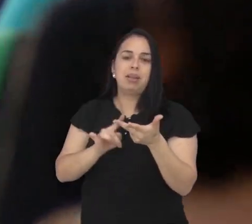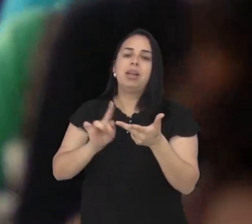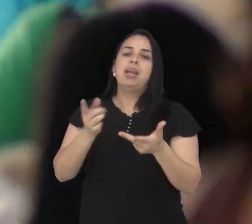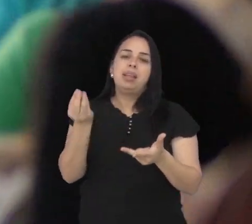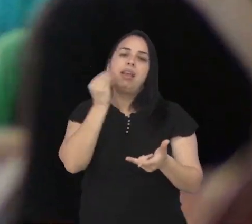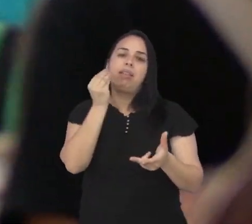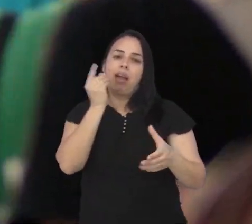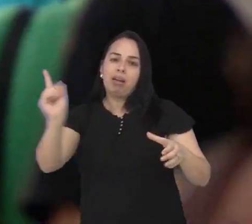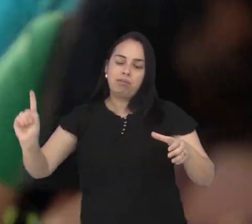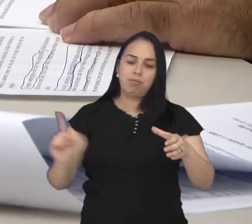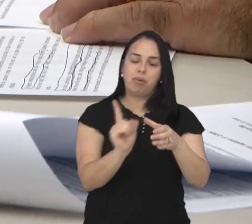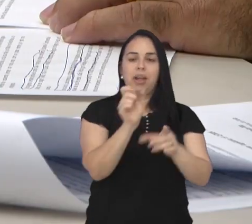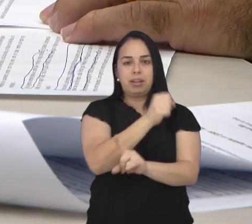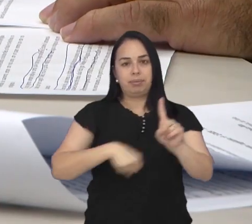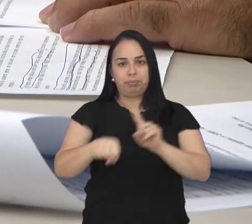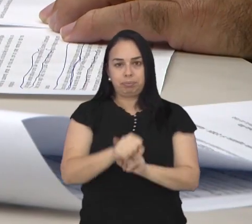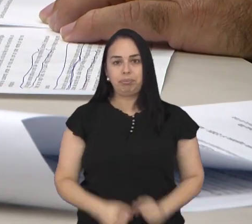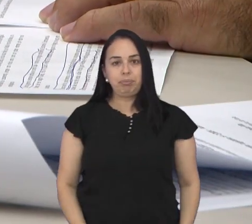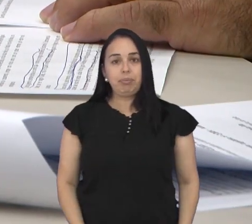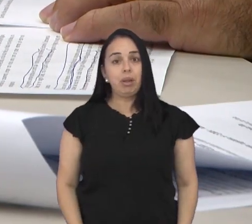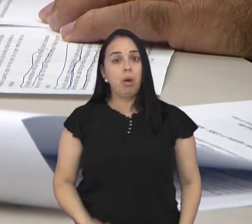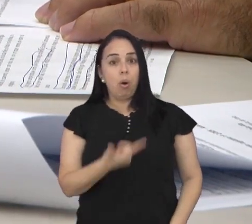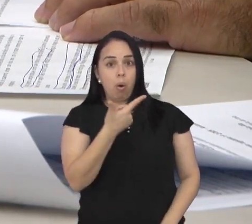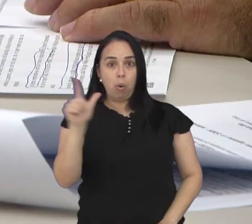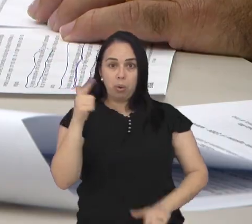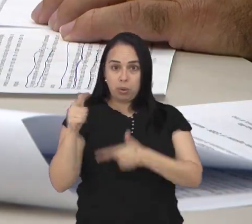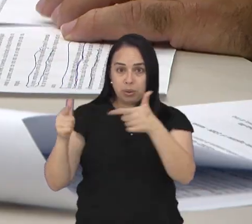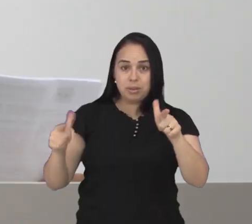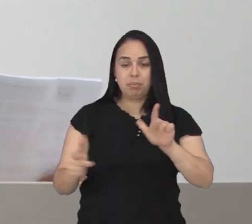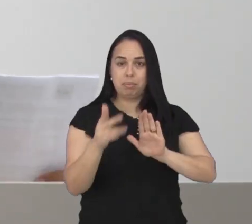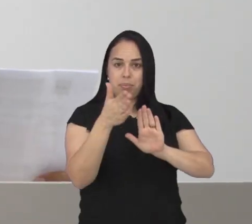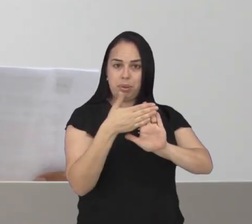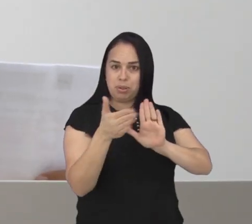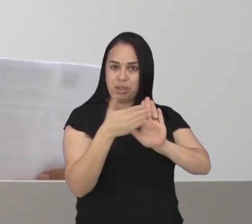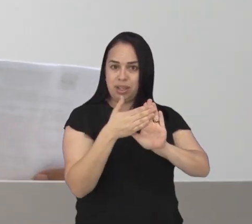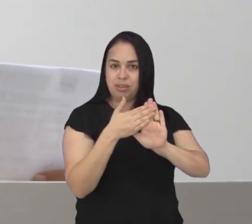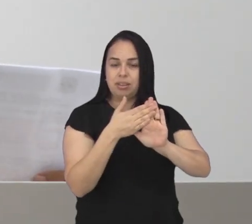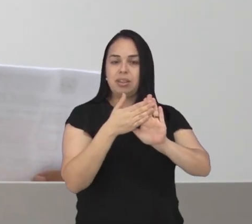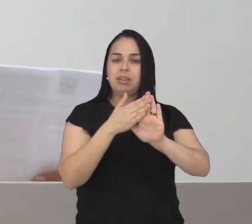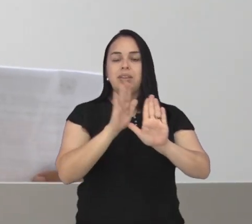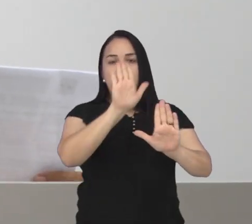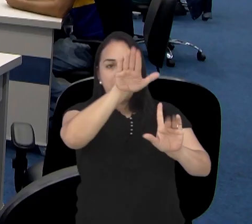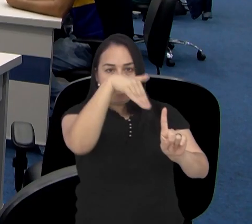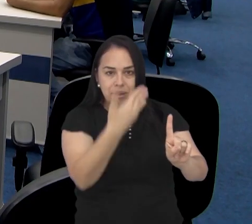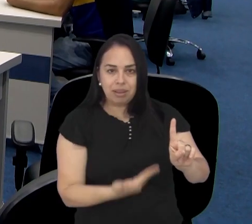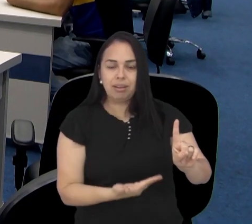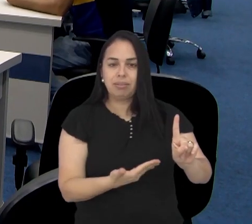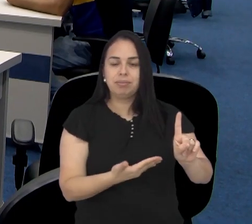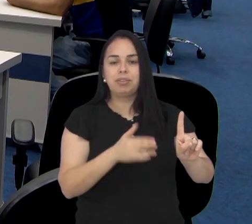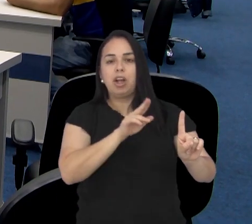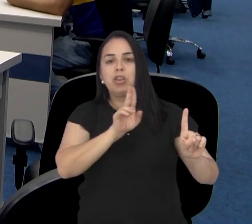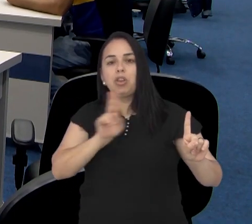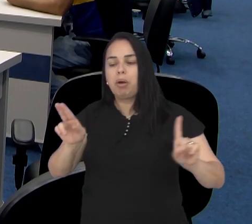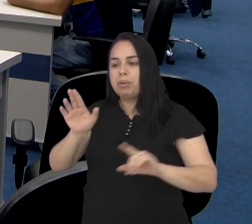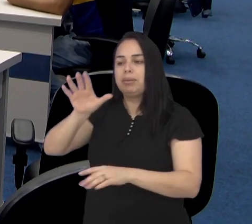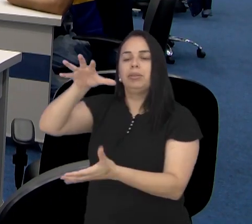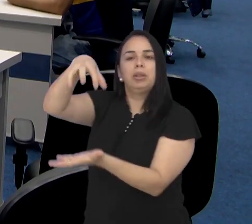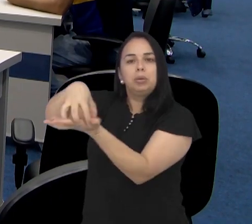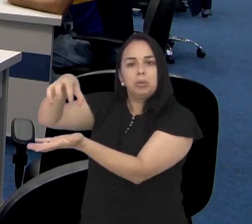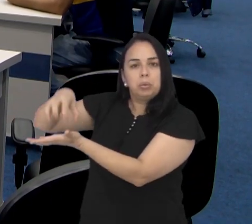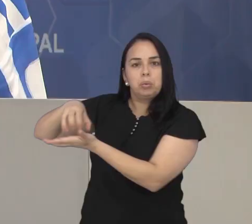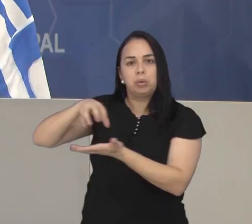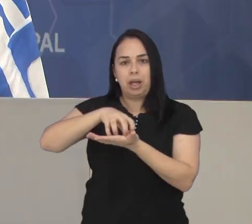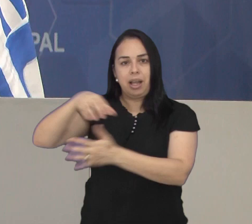e reinserção social. Outras matérias aprovadas são para homenagear moradores falecidos que darão nome a espaços